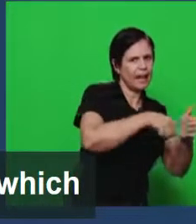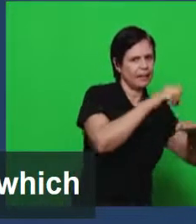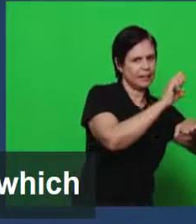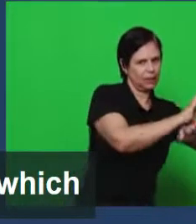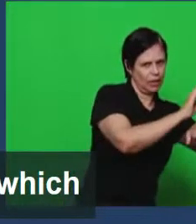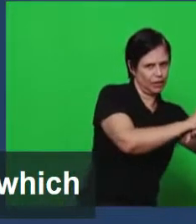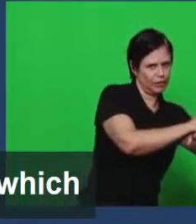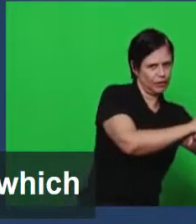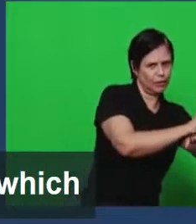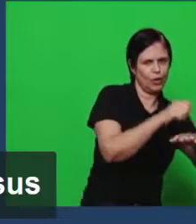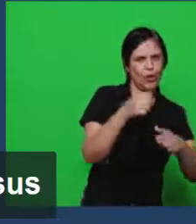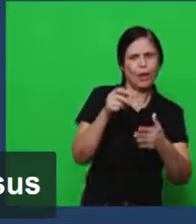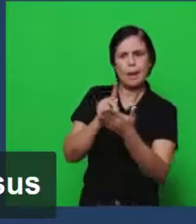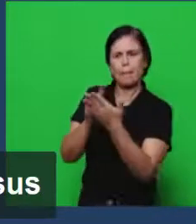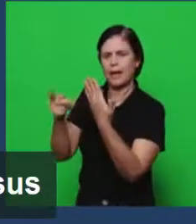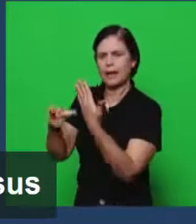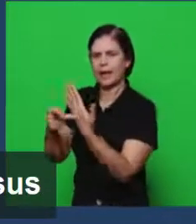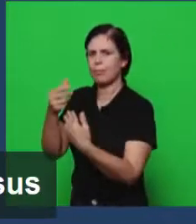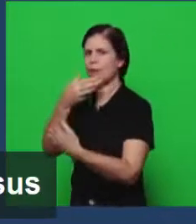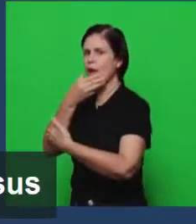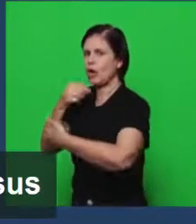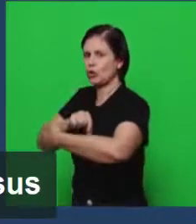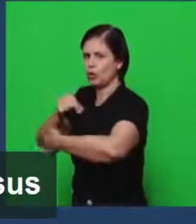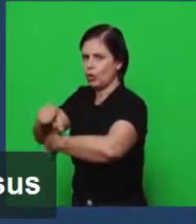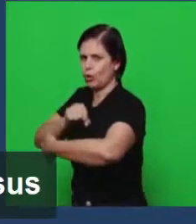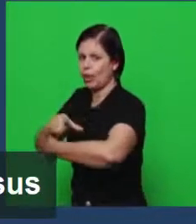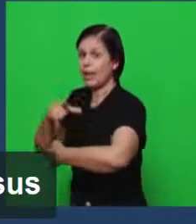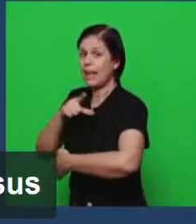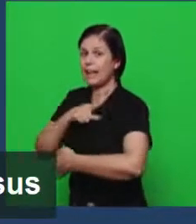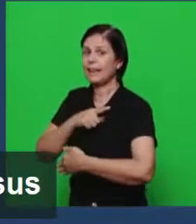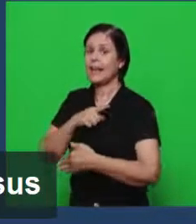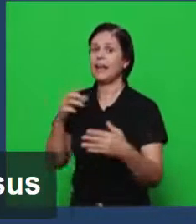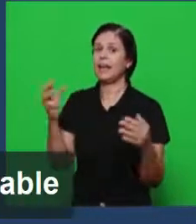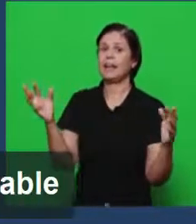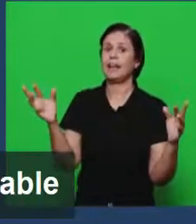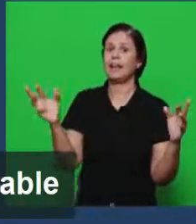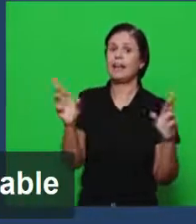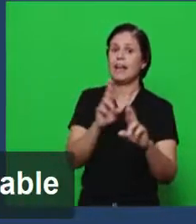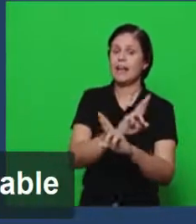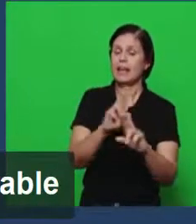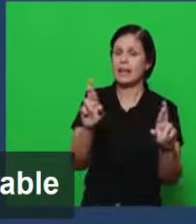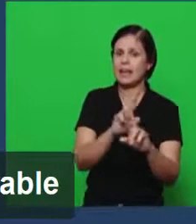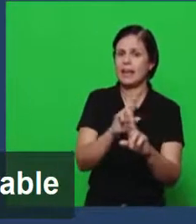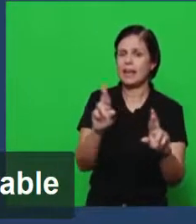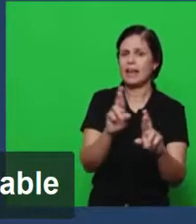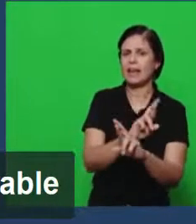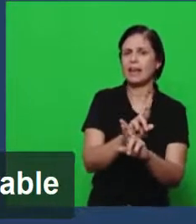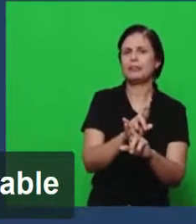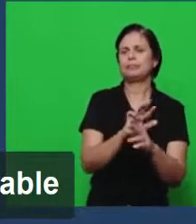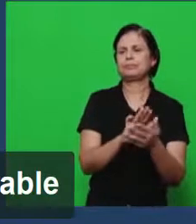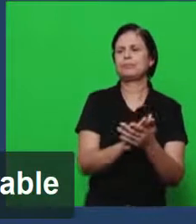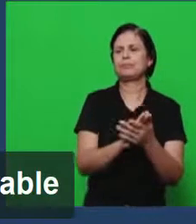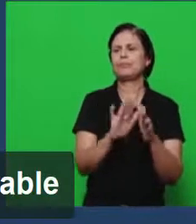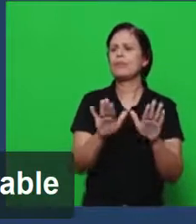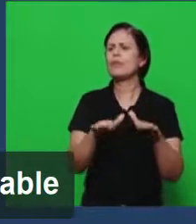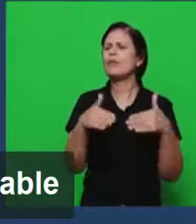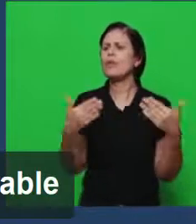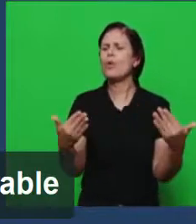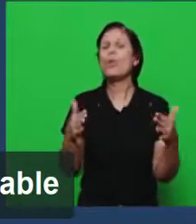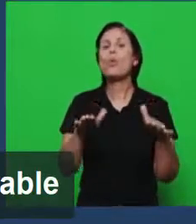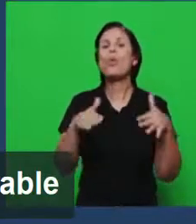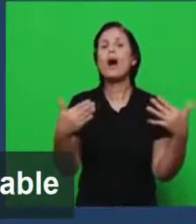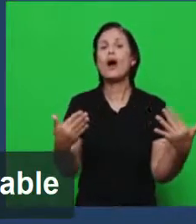semeador em quais versículos na carta a igreja de Éfeso se identifica a ação do